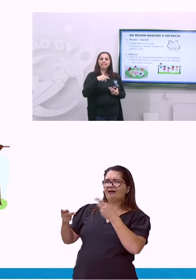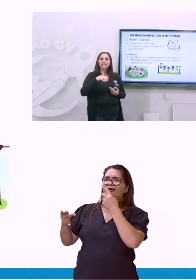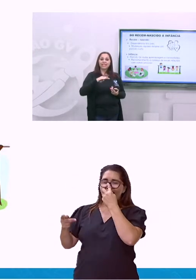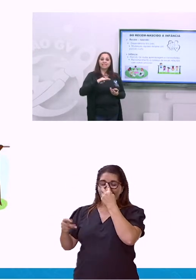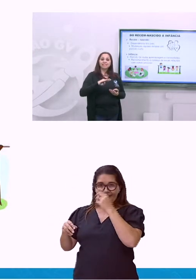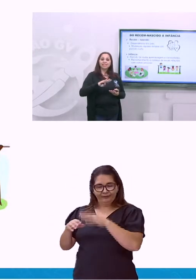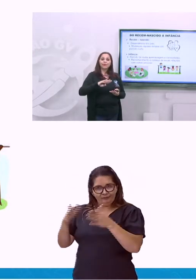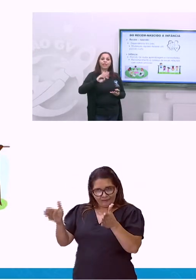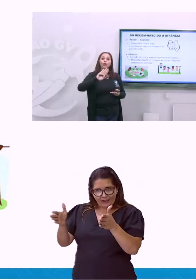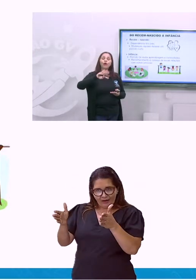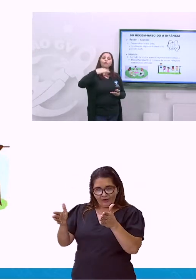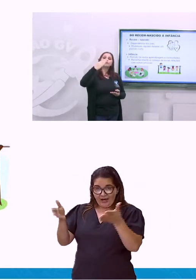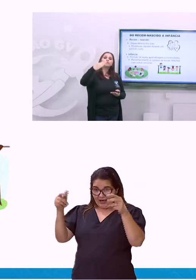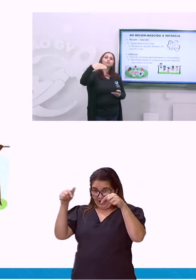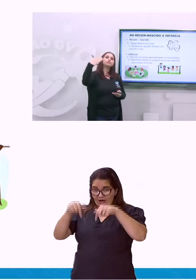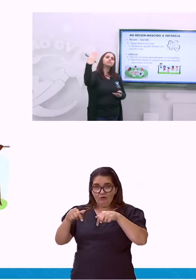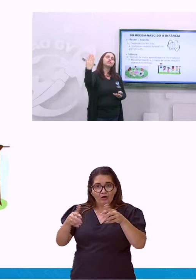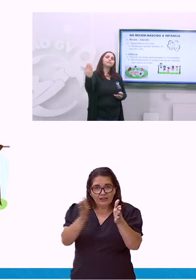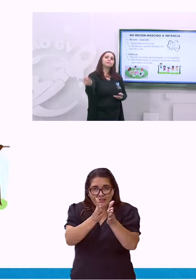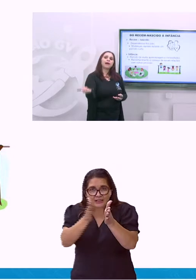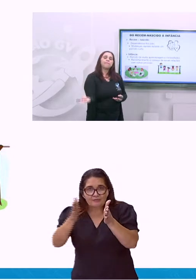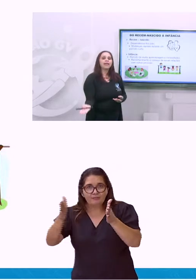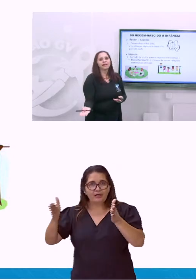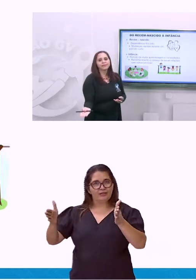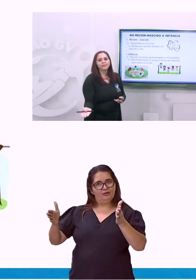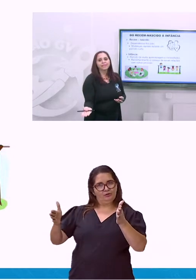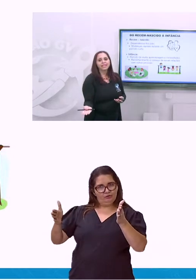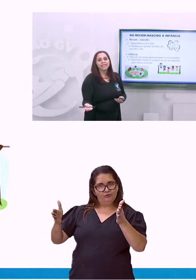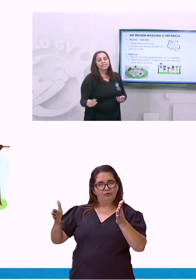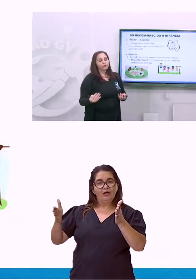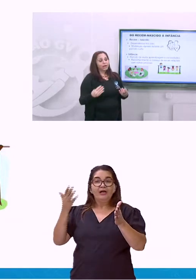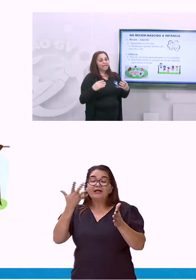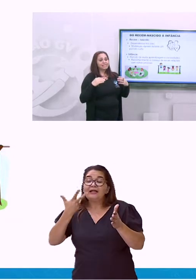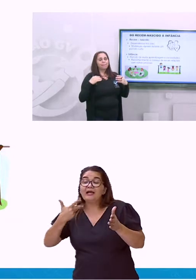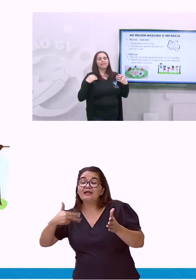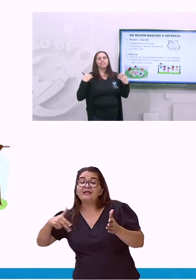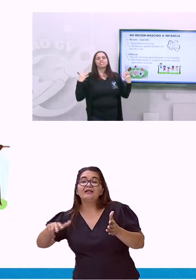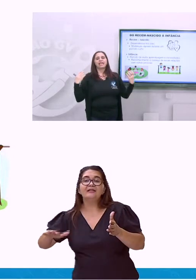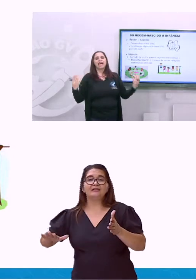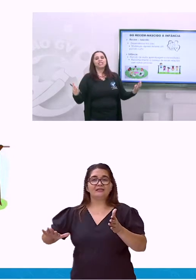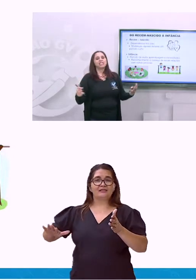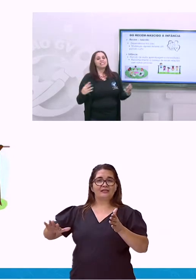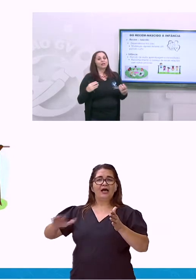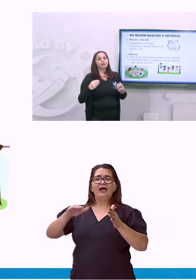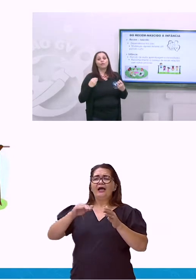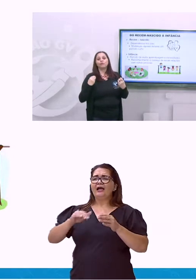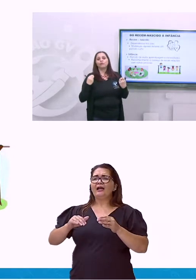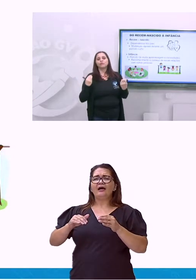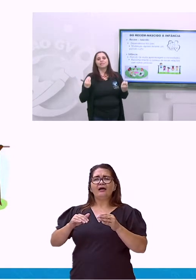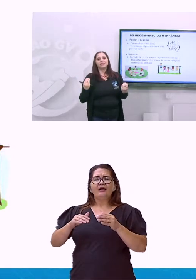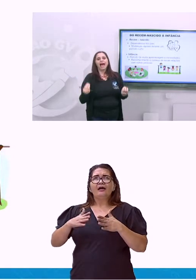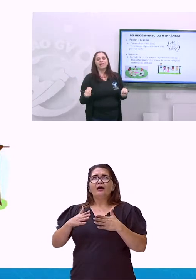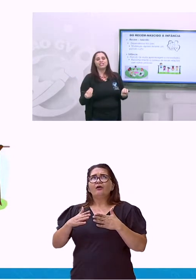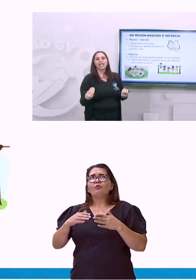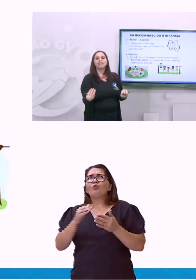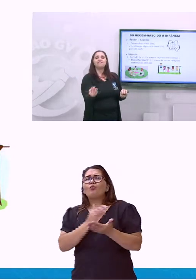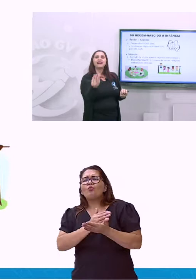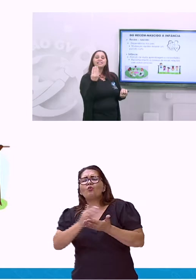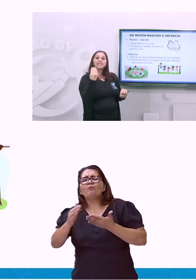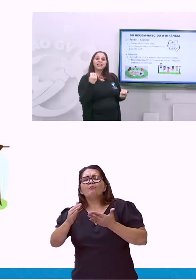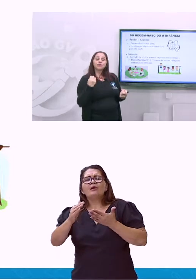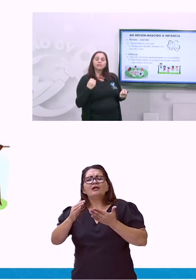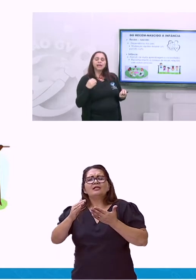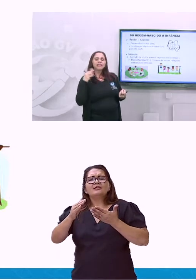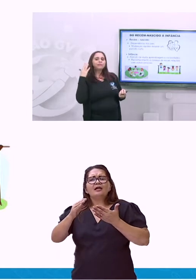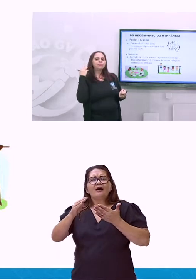fase que eles estão em construção do saber. Então, essa aprendizade, essa curiosidade, ela